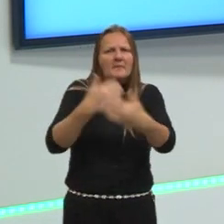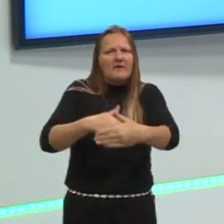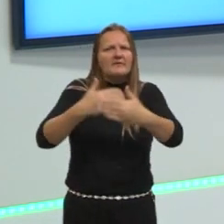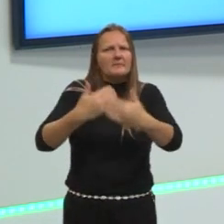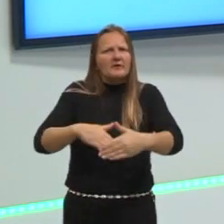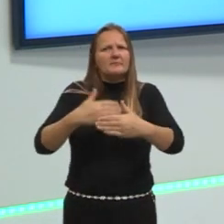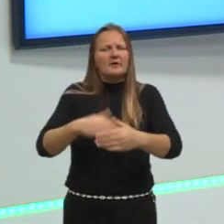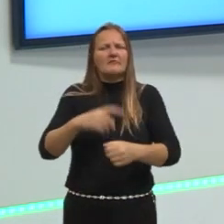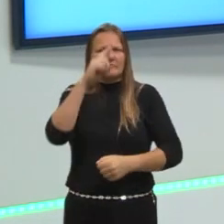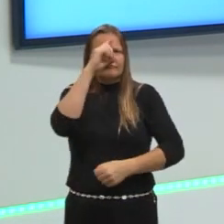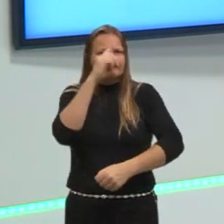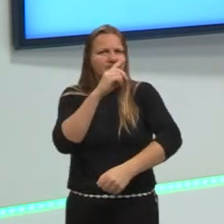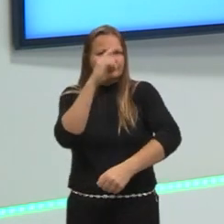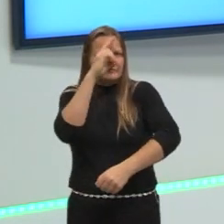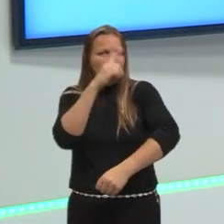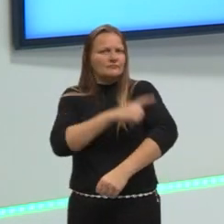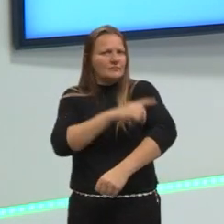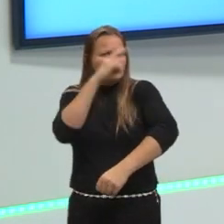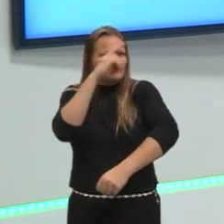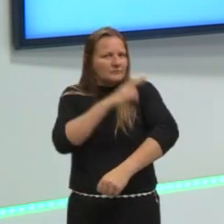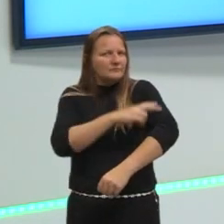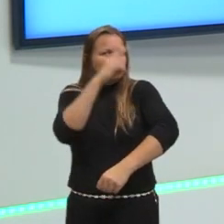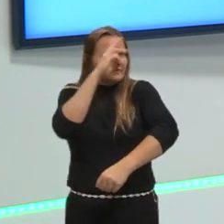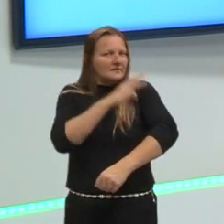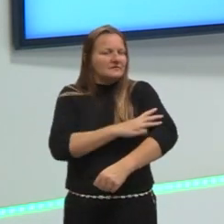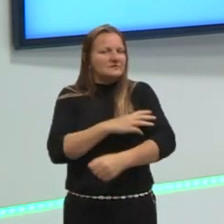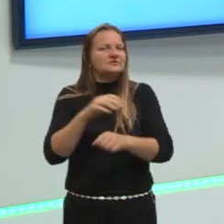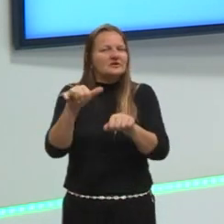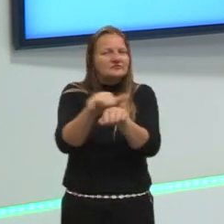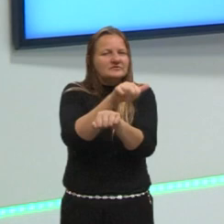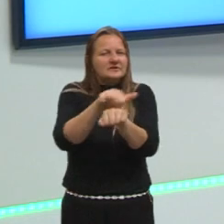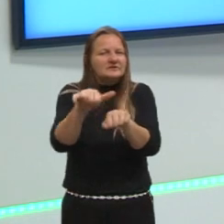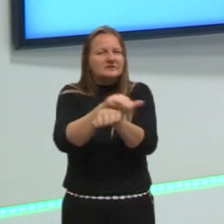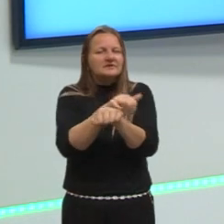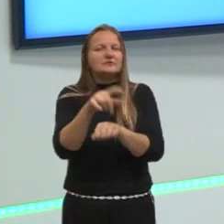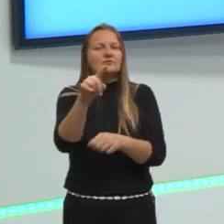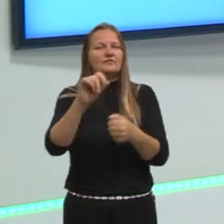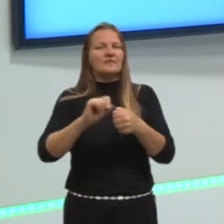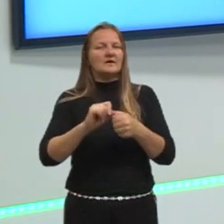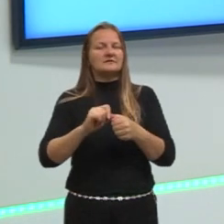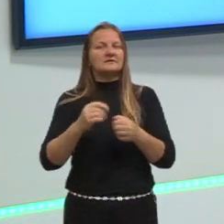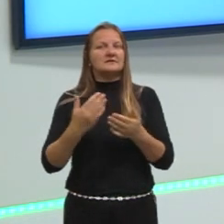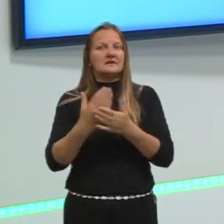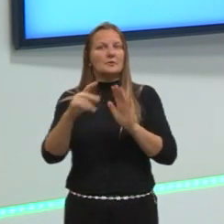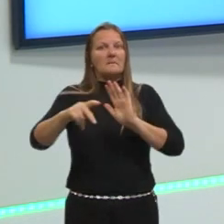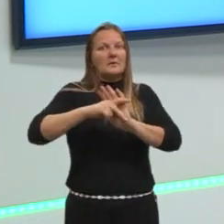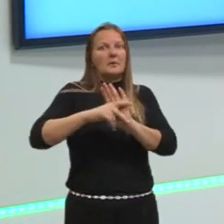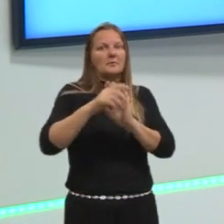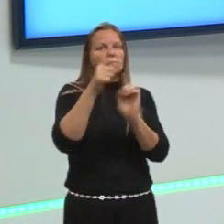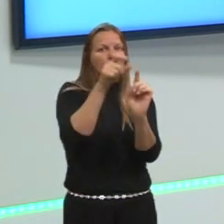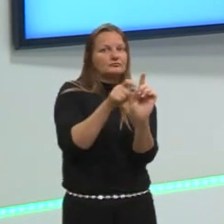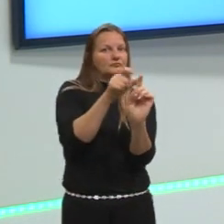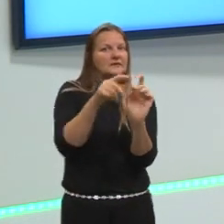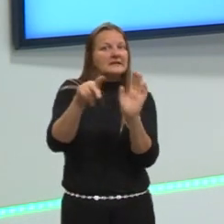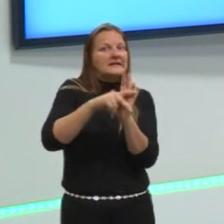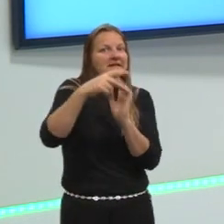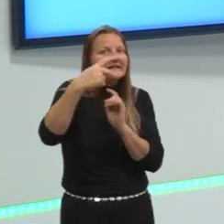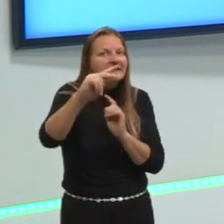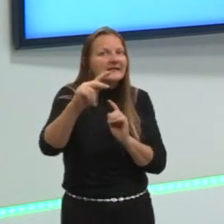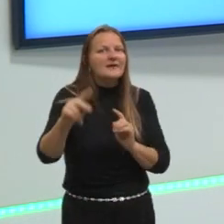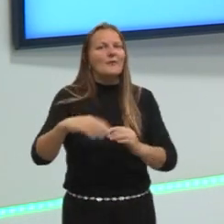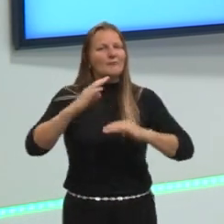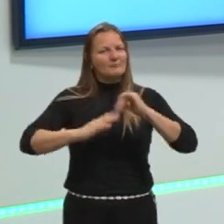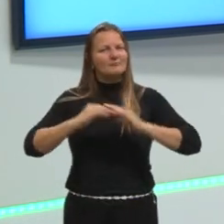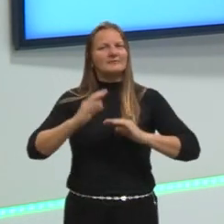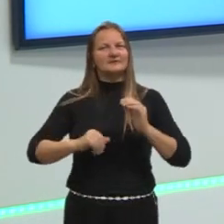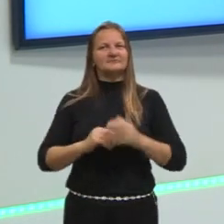Então, vocês se conhecem. Quais estratégias que vocês fazem que dá certo para vocês? Então, pensem nisso e coloquem em prática.